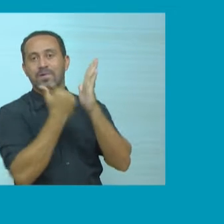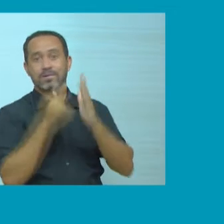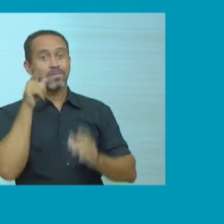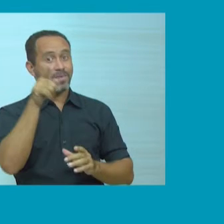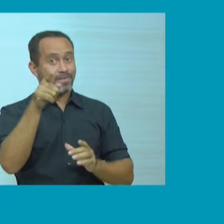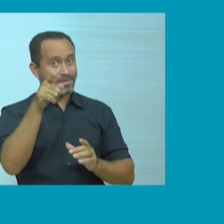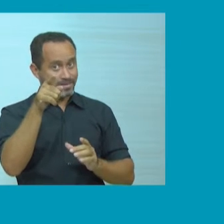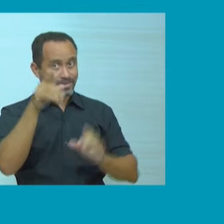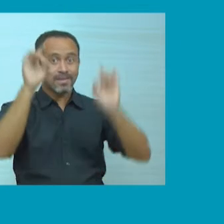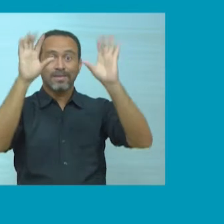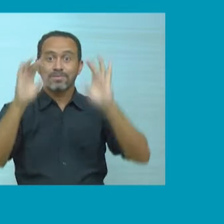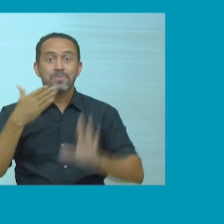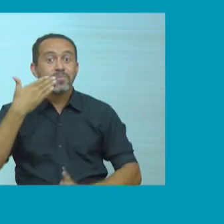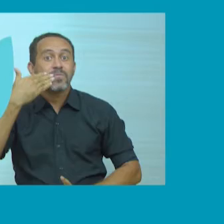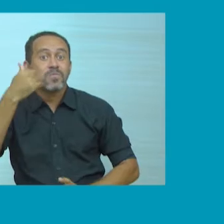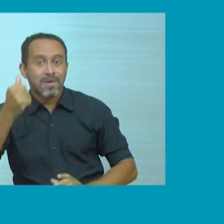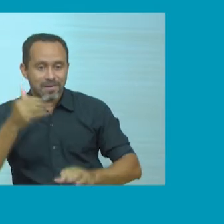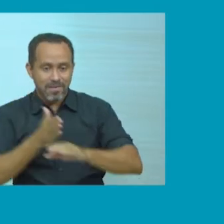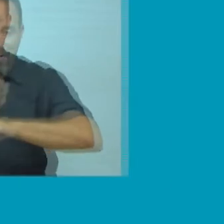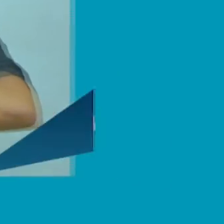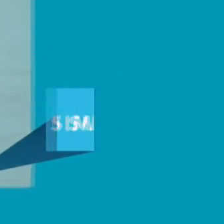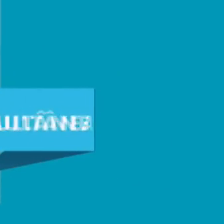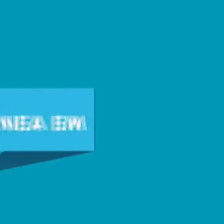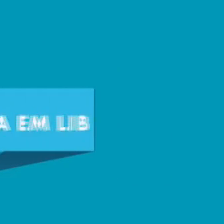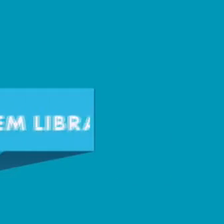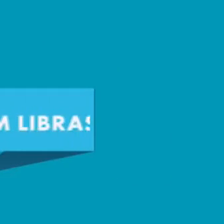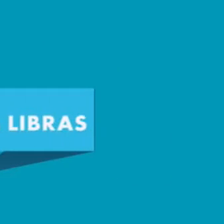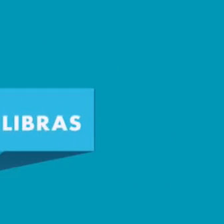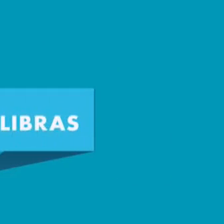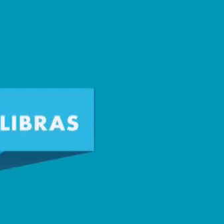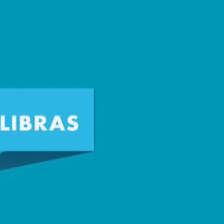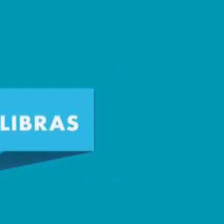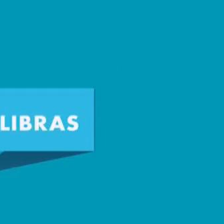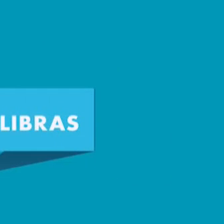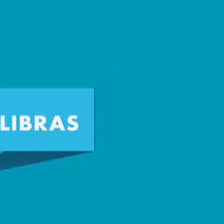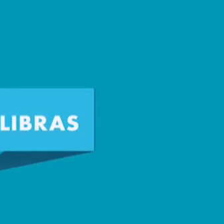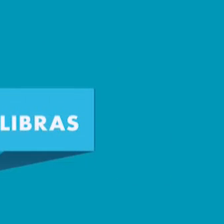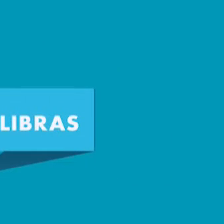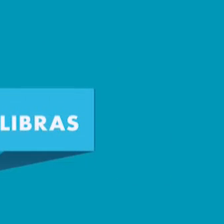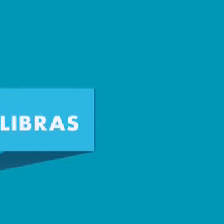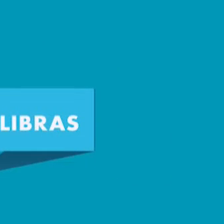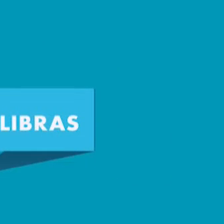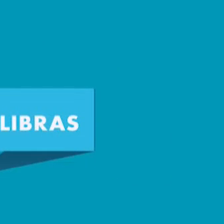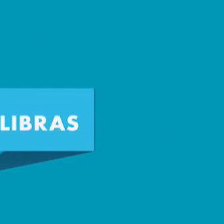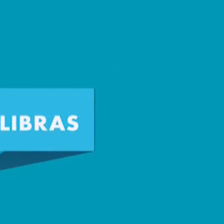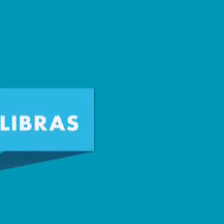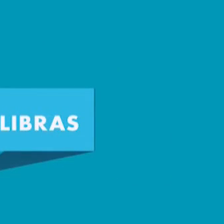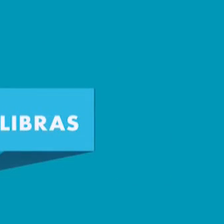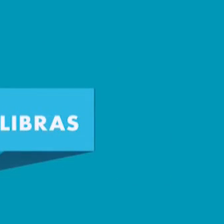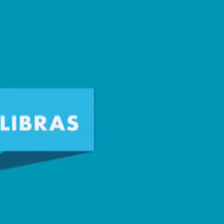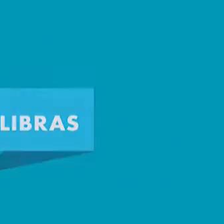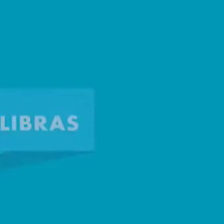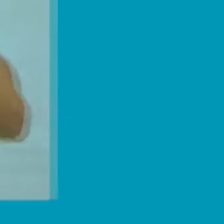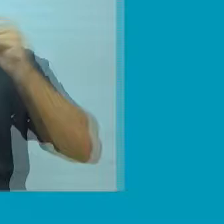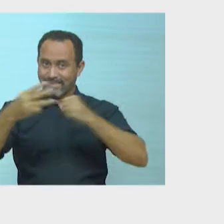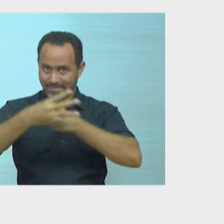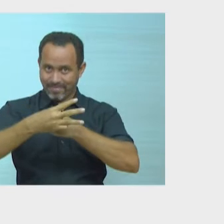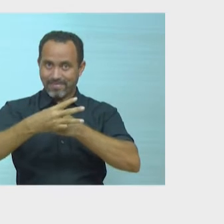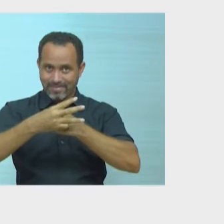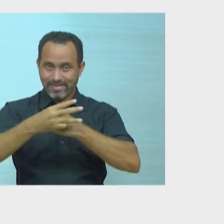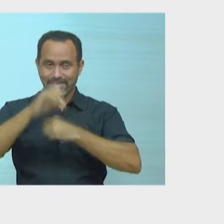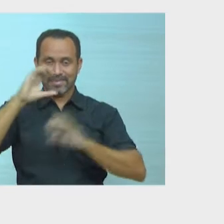nova programação para você. E o melhor, com acessibilidade por meio da tradução simultânea em libras.